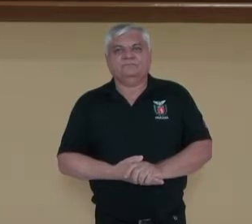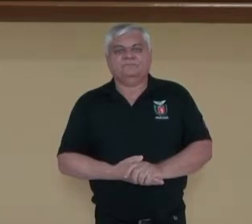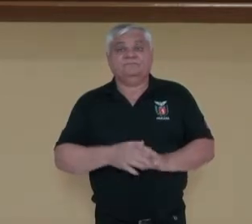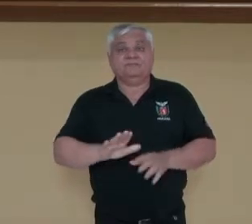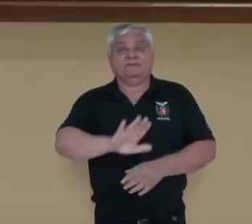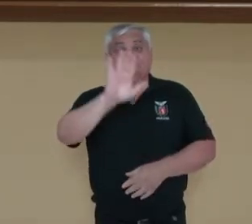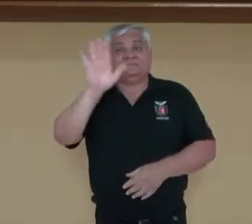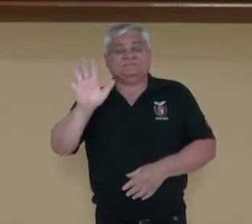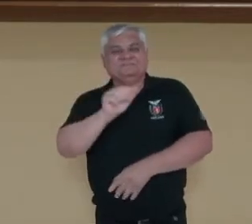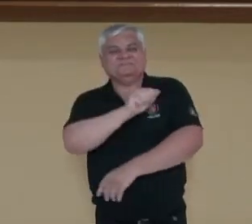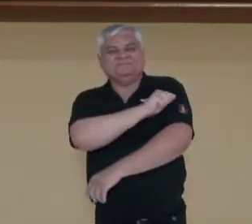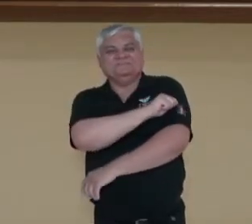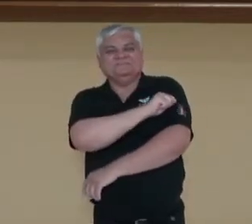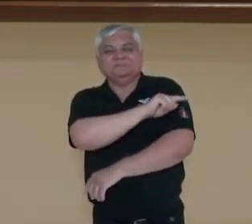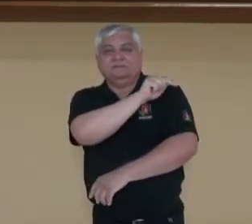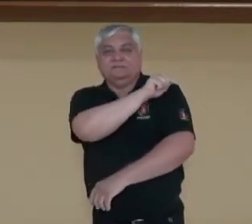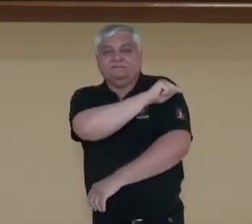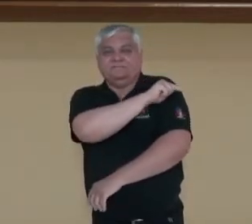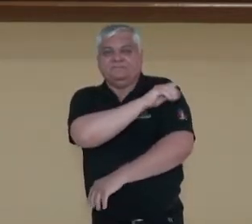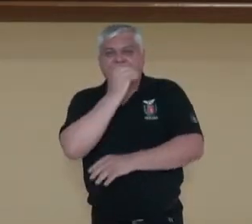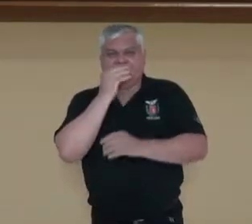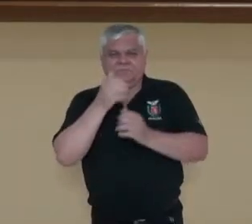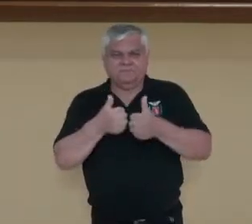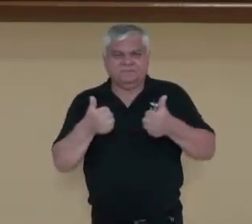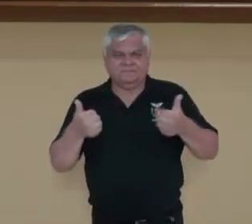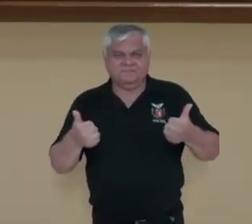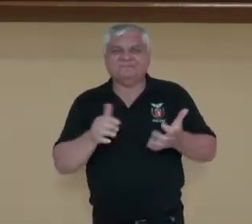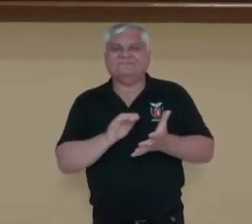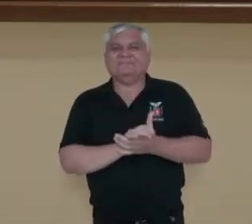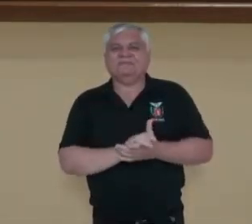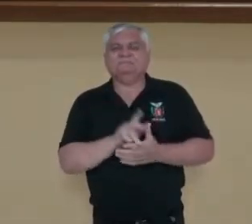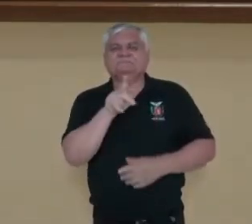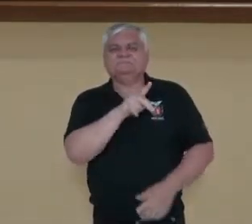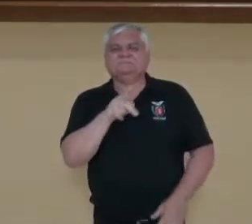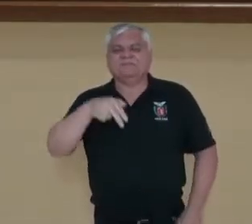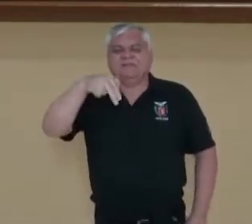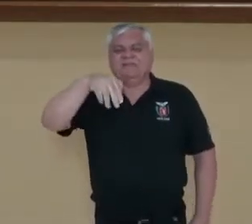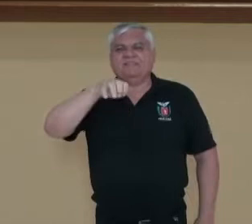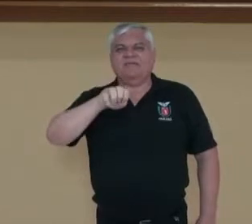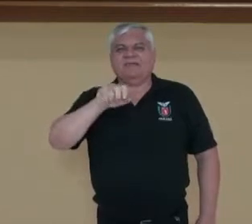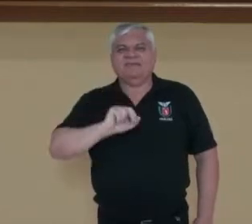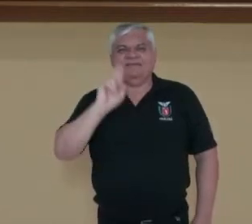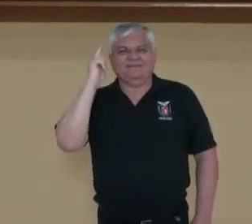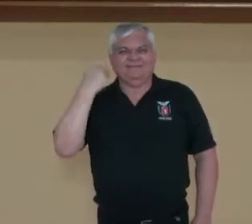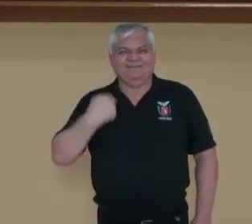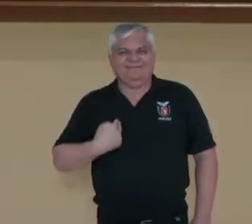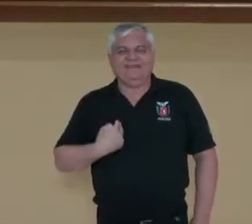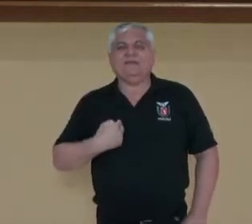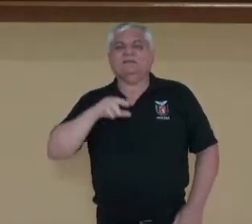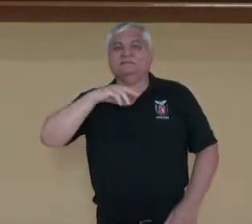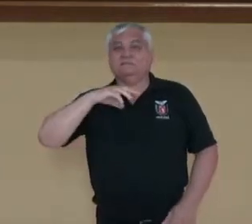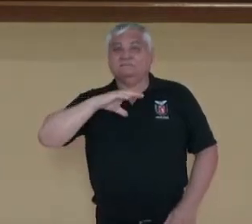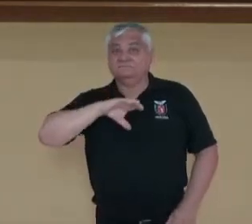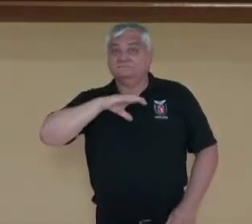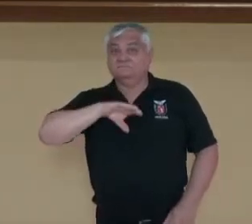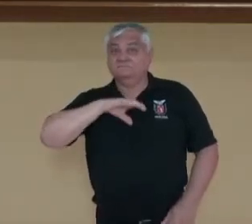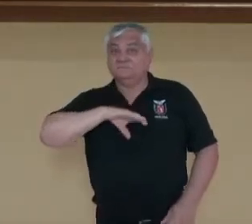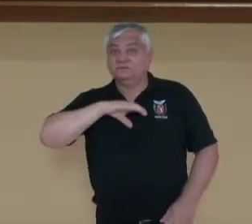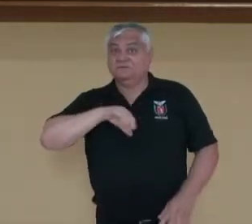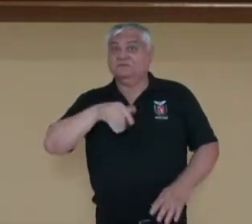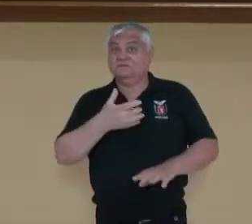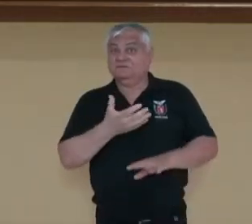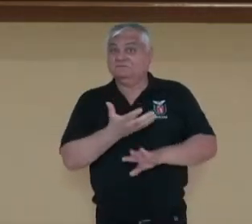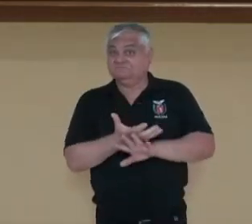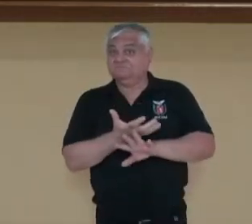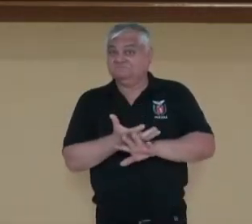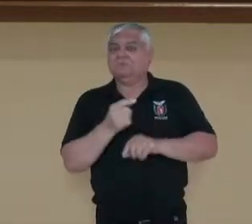Olá, estudantes do sétimo ano, tudo bem com vocês? Eu sou a professora Nelinha de Língua Portuguesa e neste vídeo nós vamos falar